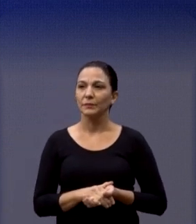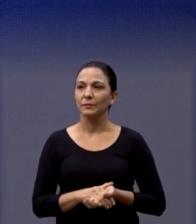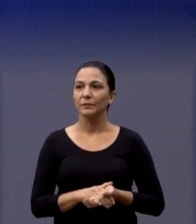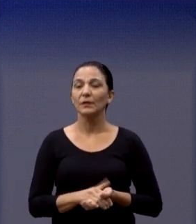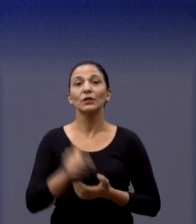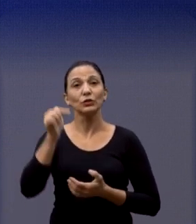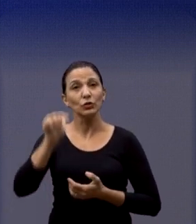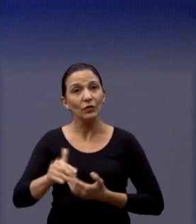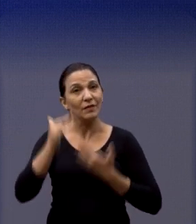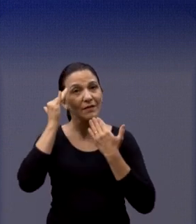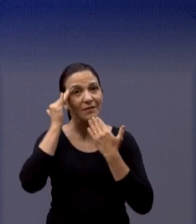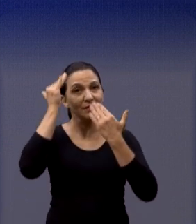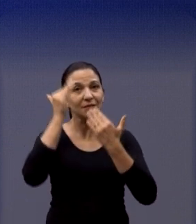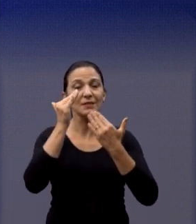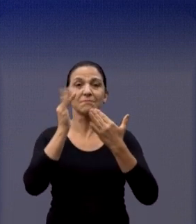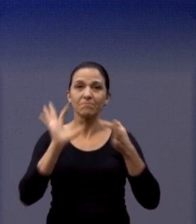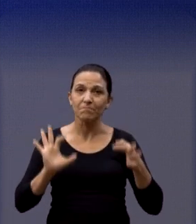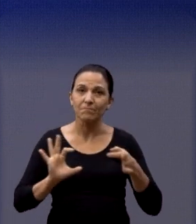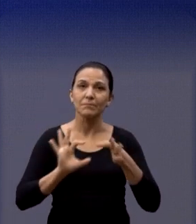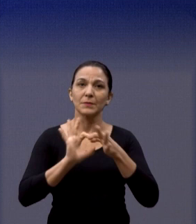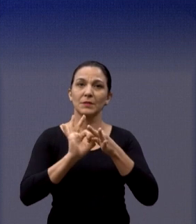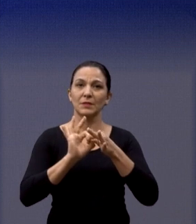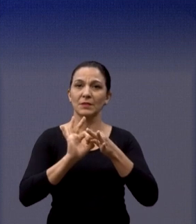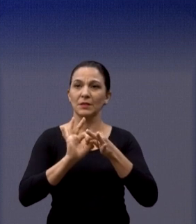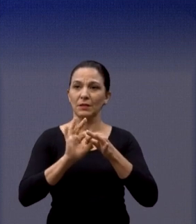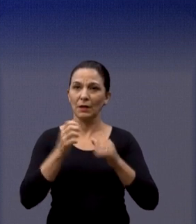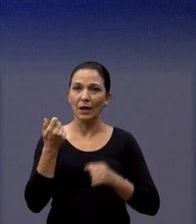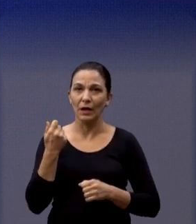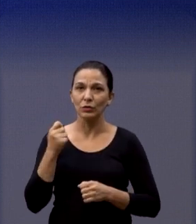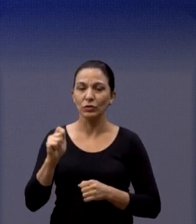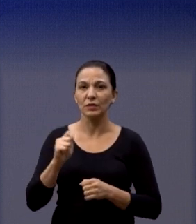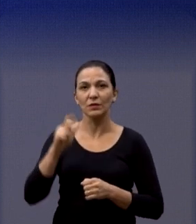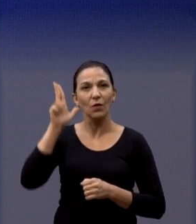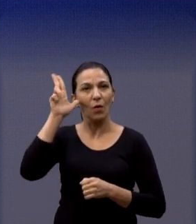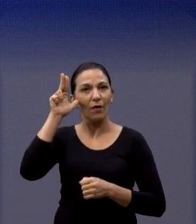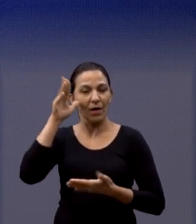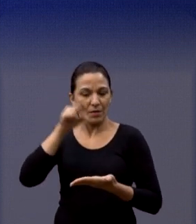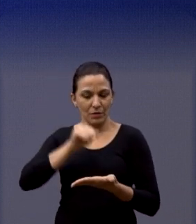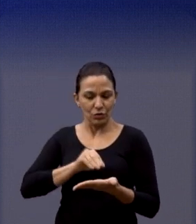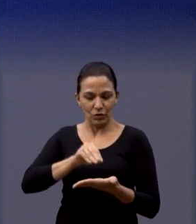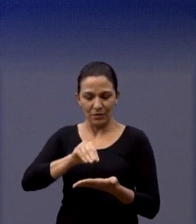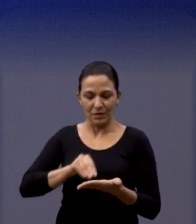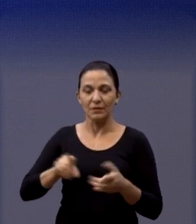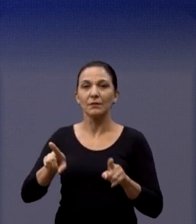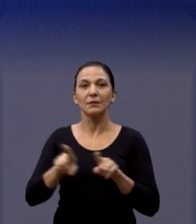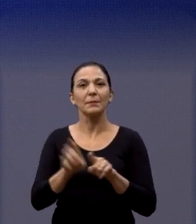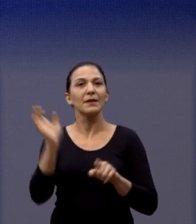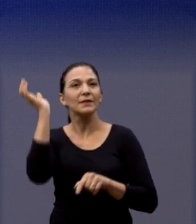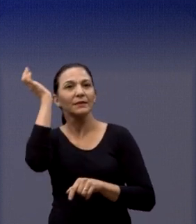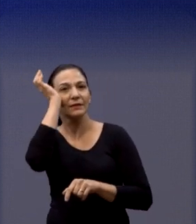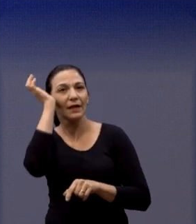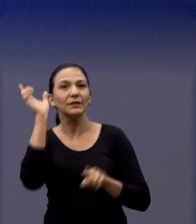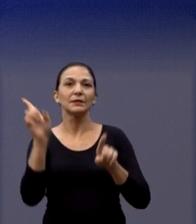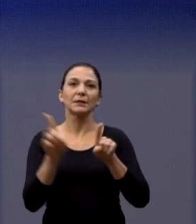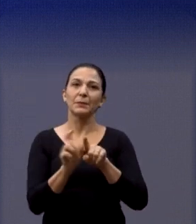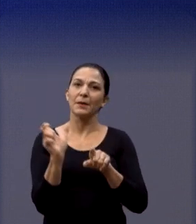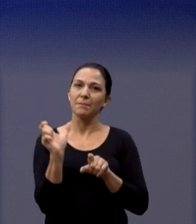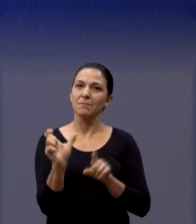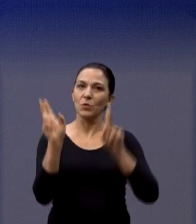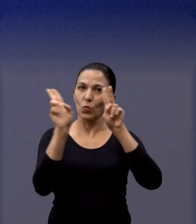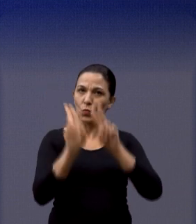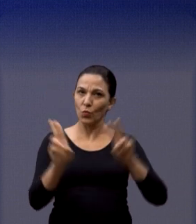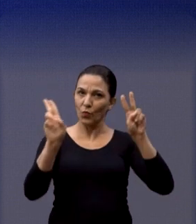repito, agradeço essa parceria com a associação, com o SESC, com a Unimed, com a